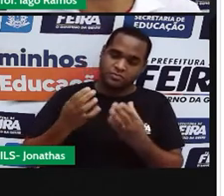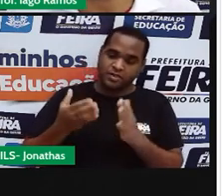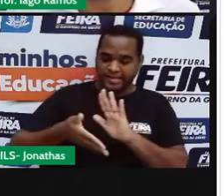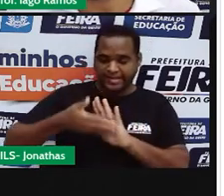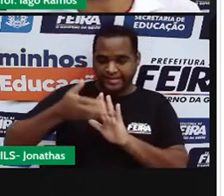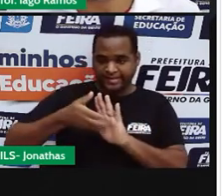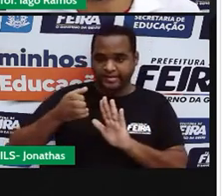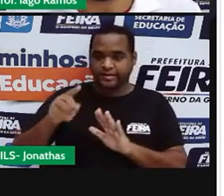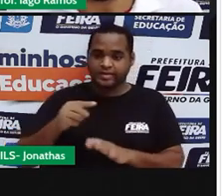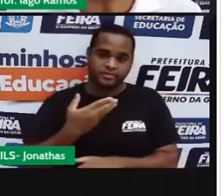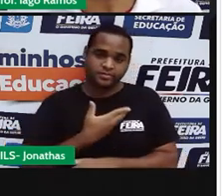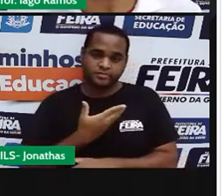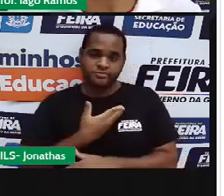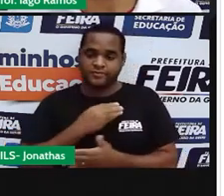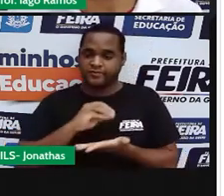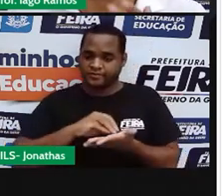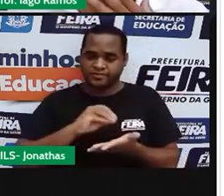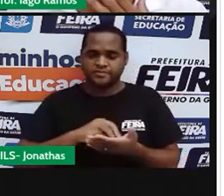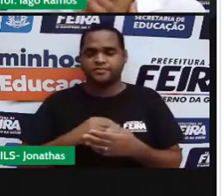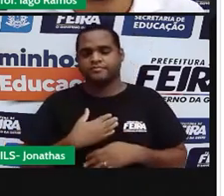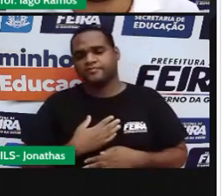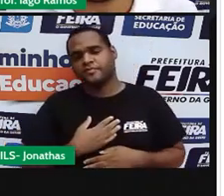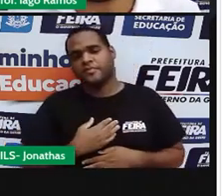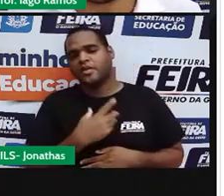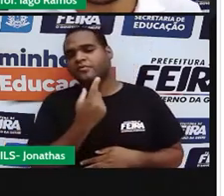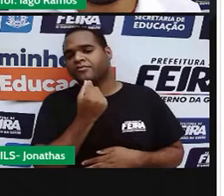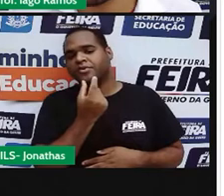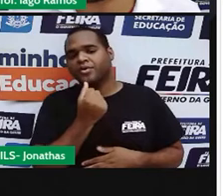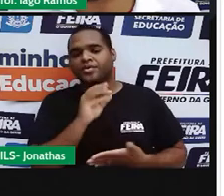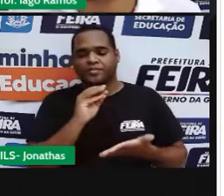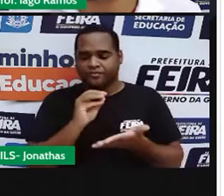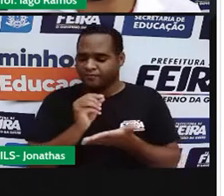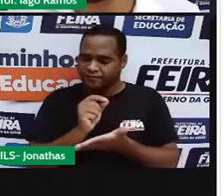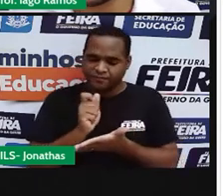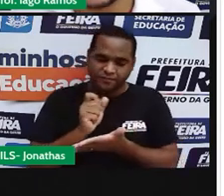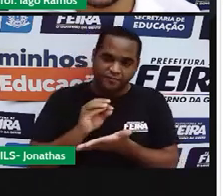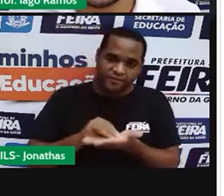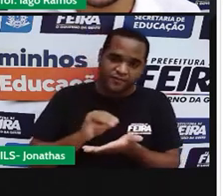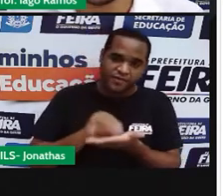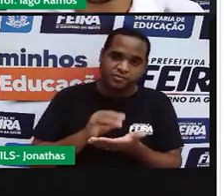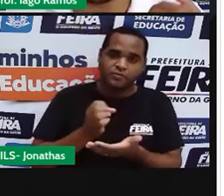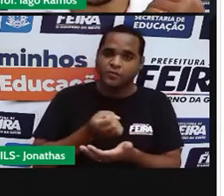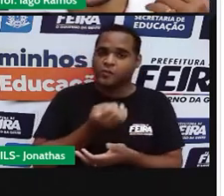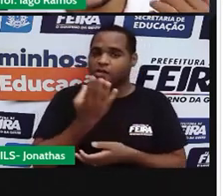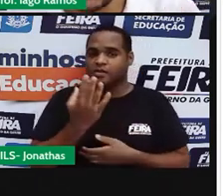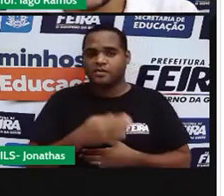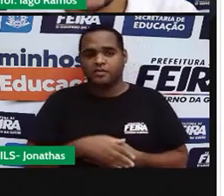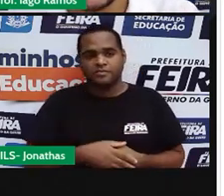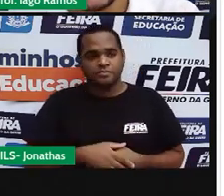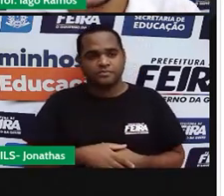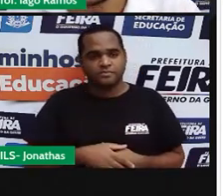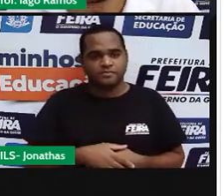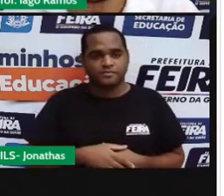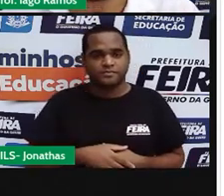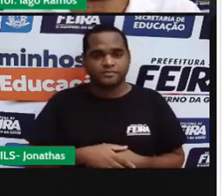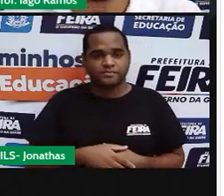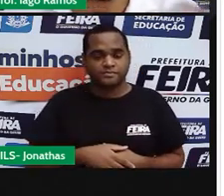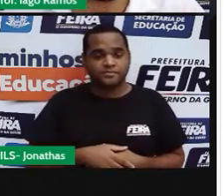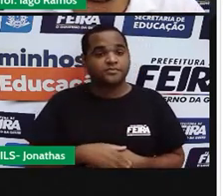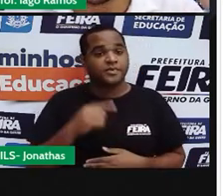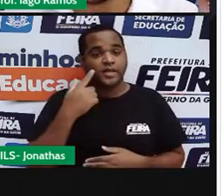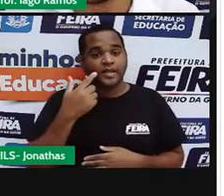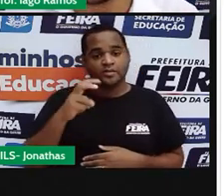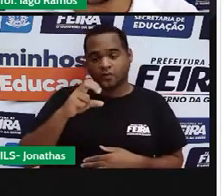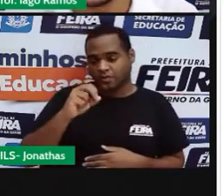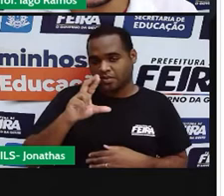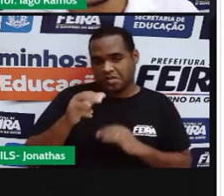dívida que eu tinha. Quanto é que eu vou ficar devendo? Bom, professor, é muito simples. O senhor devia 50, ele resolveu